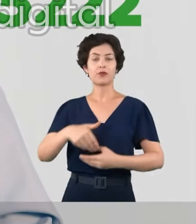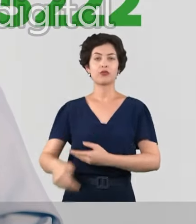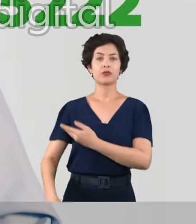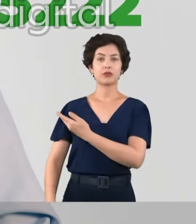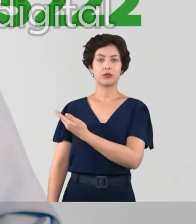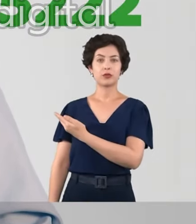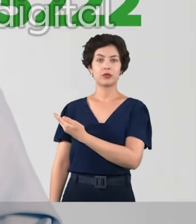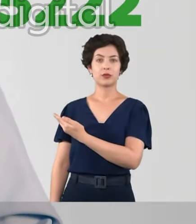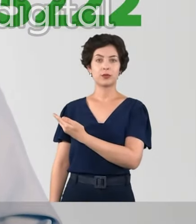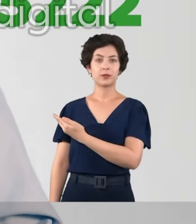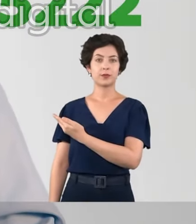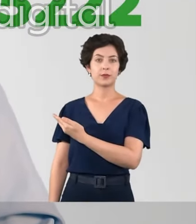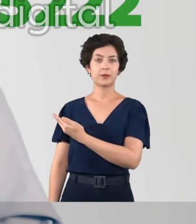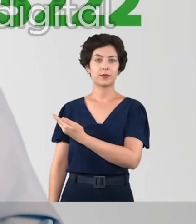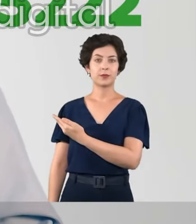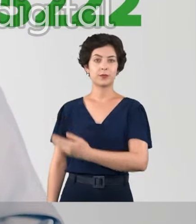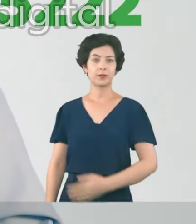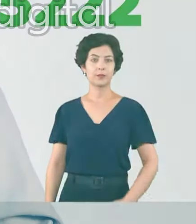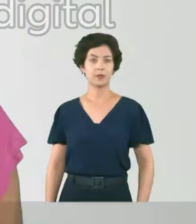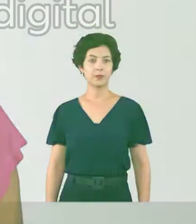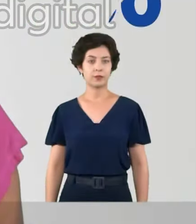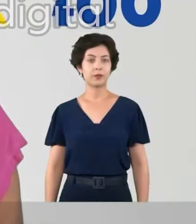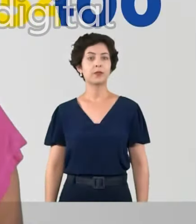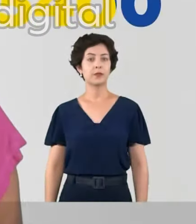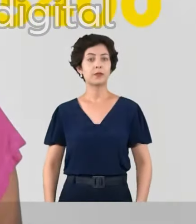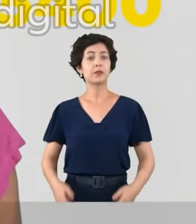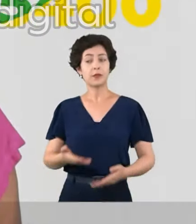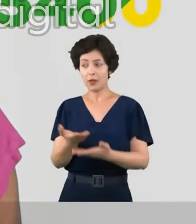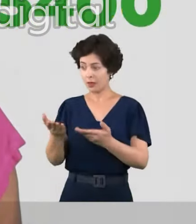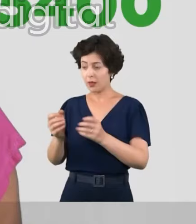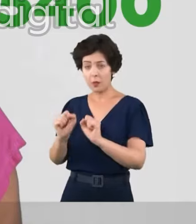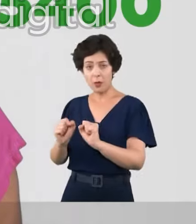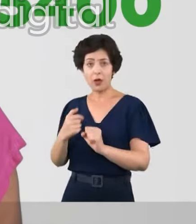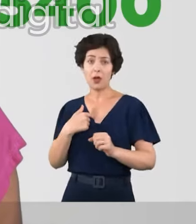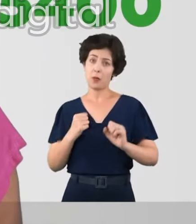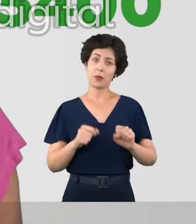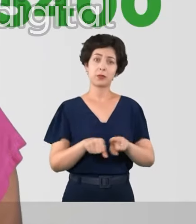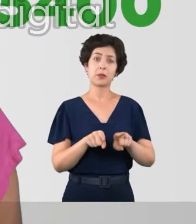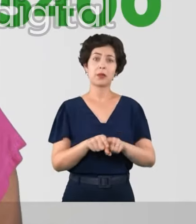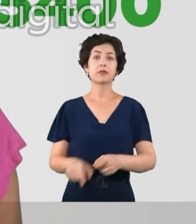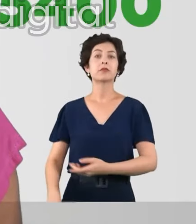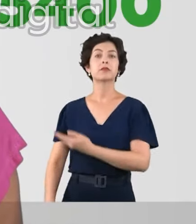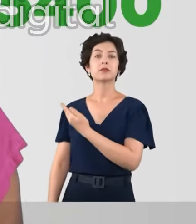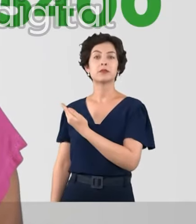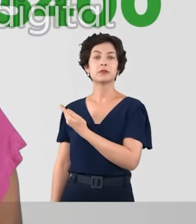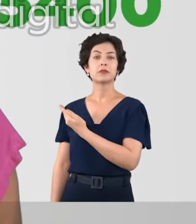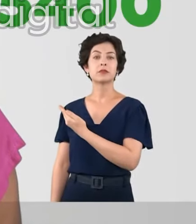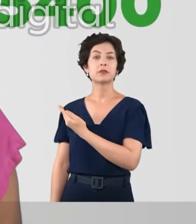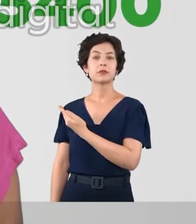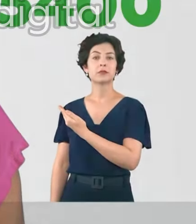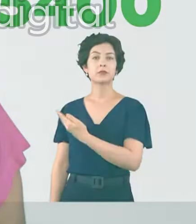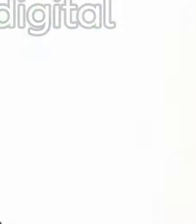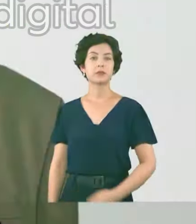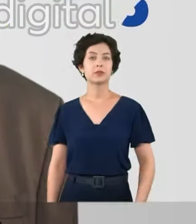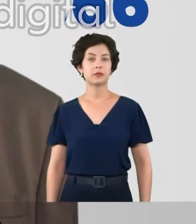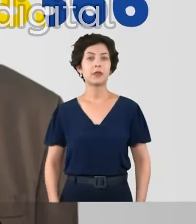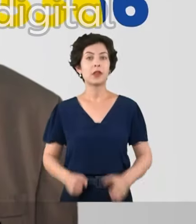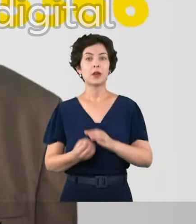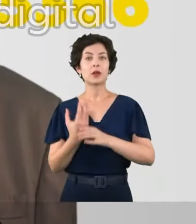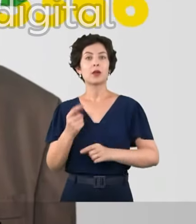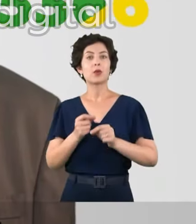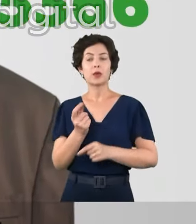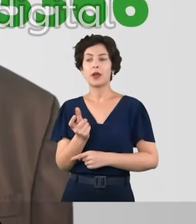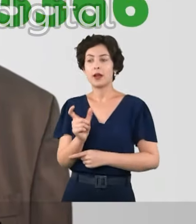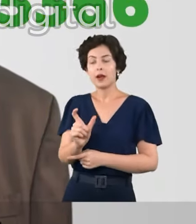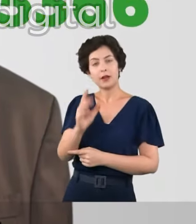Jean Torre, 25-222. Se eles podem, eu posso. Vote Lenin Oliveira, 25-400. Vou criar